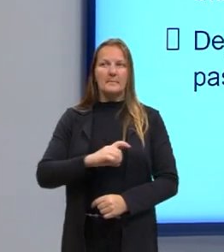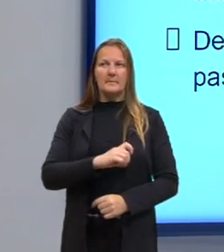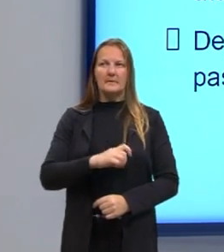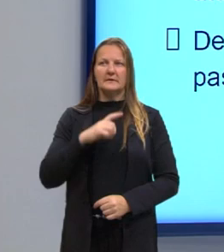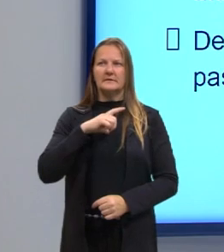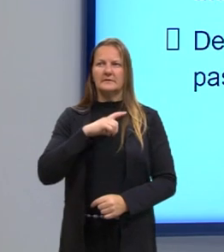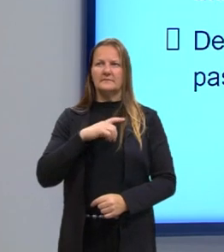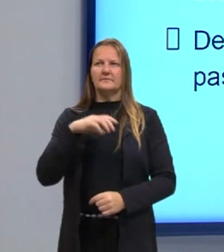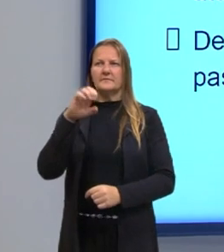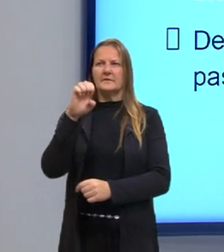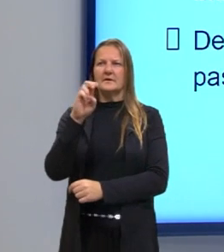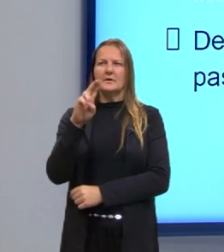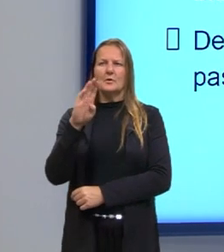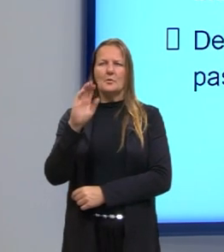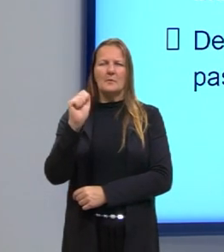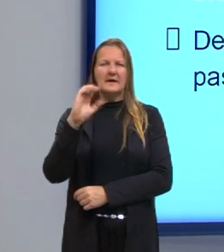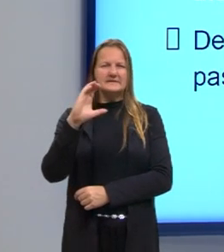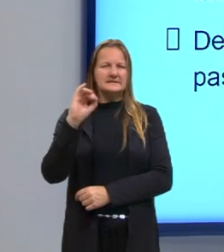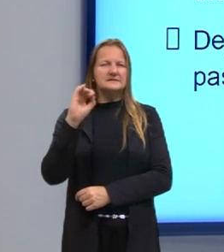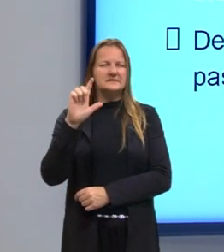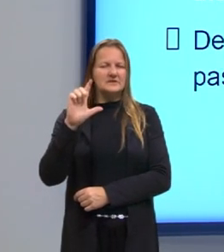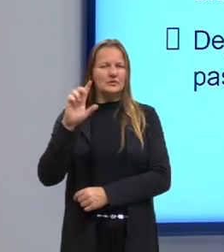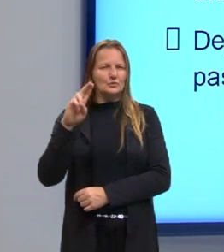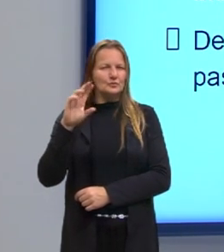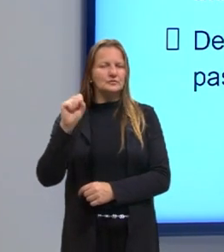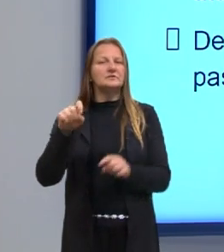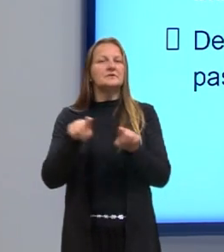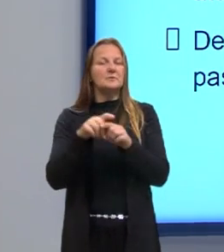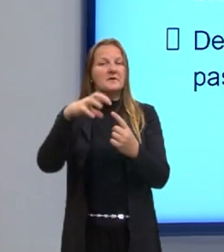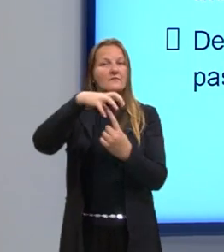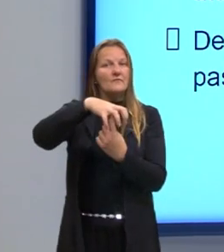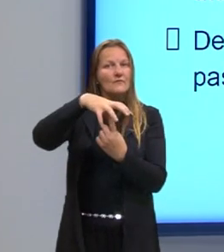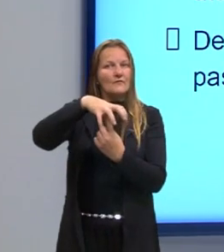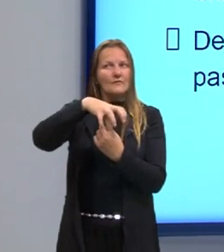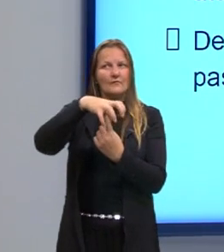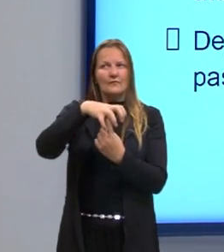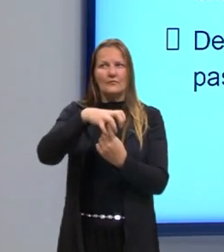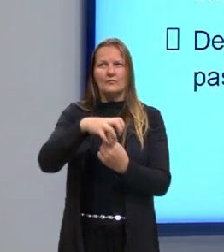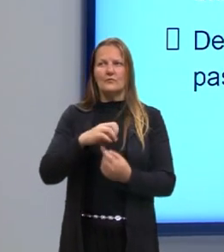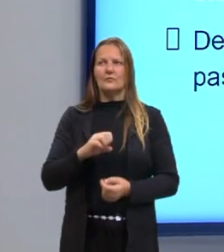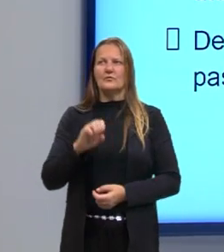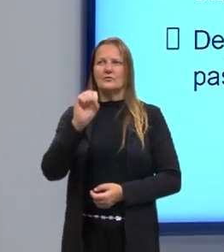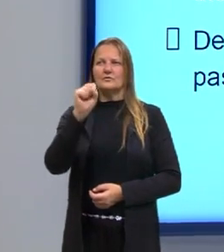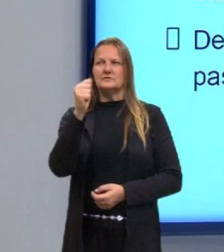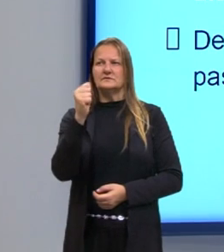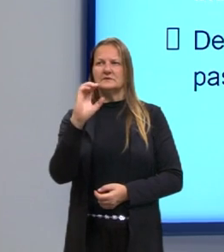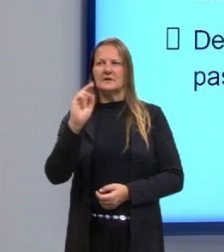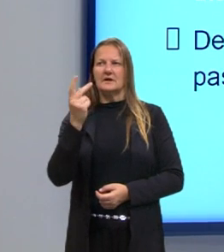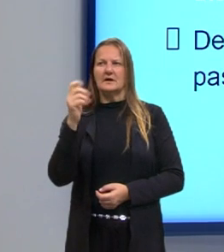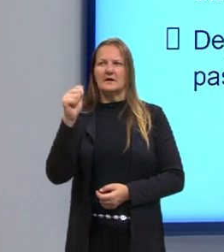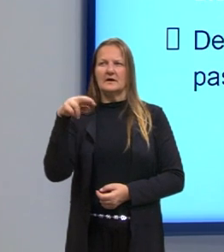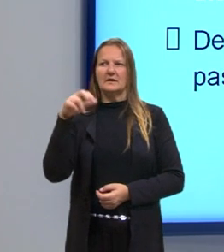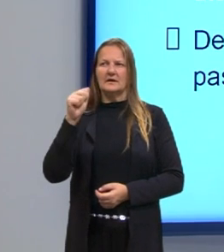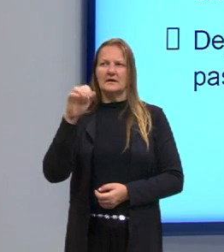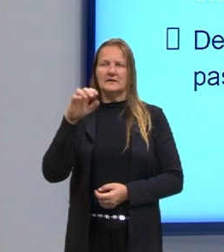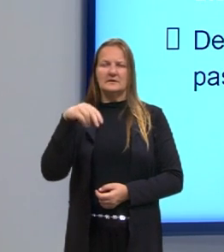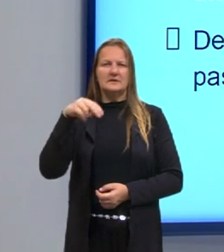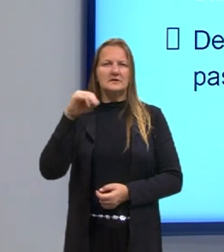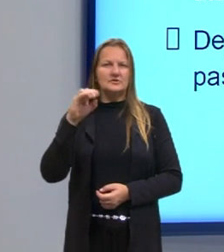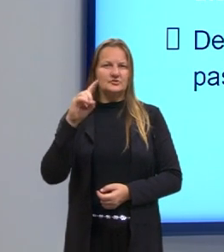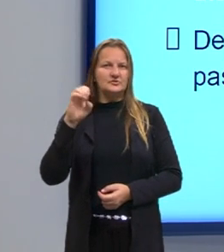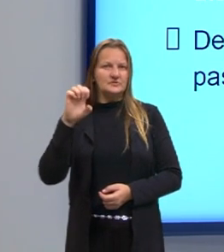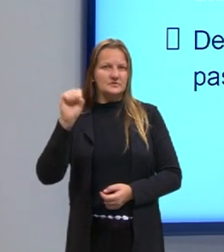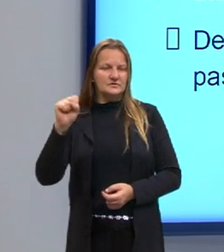eubacilos e bacilos e também fungos do gênero sacharomices e penicílio atuam na